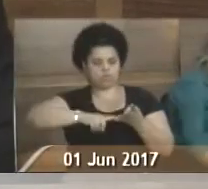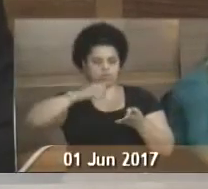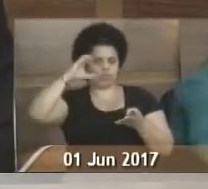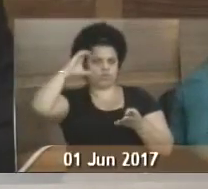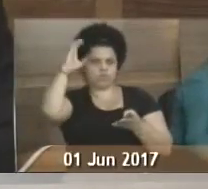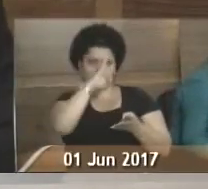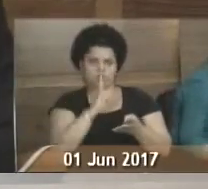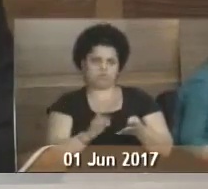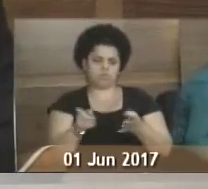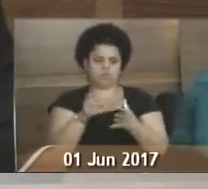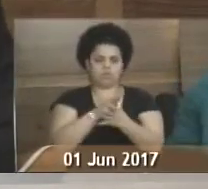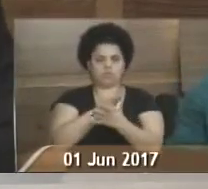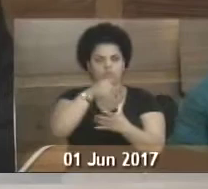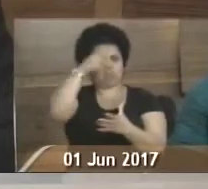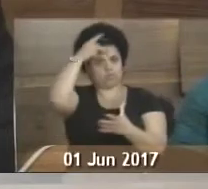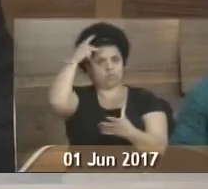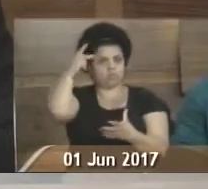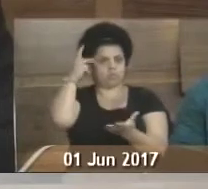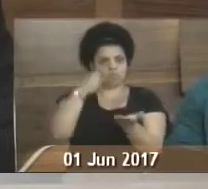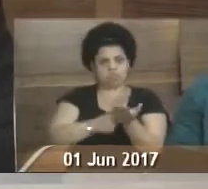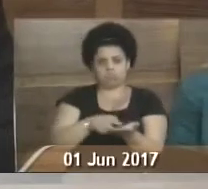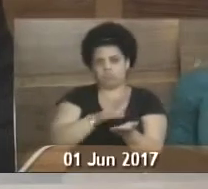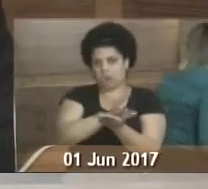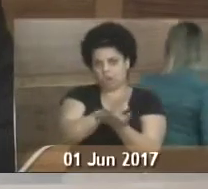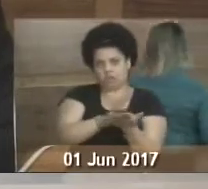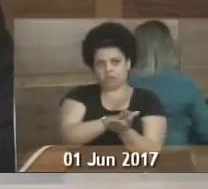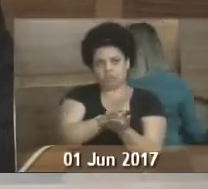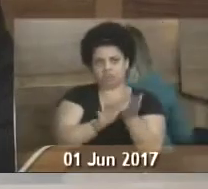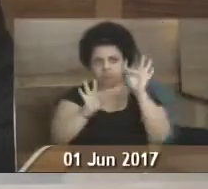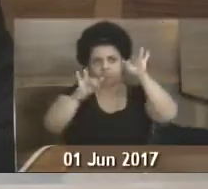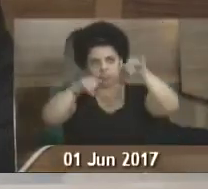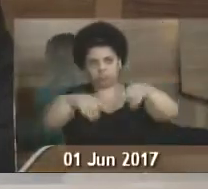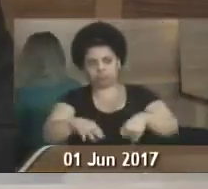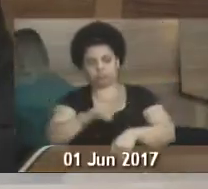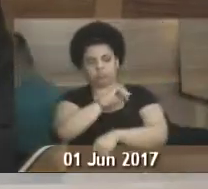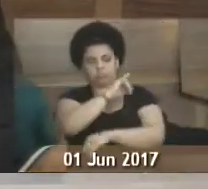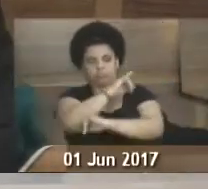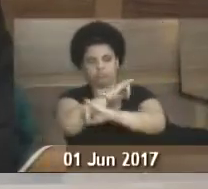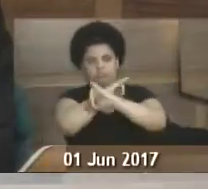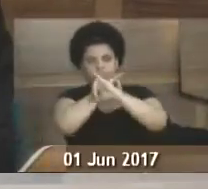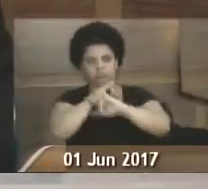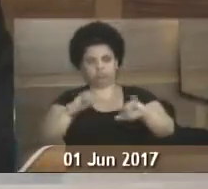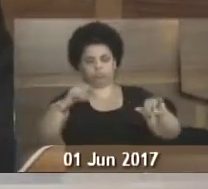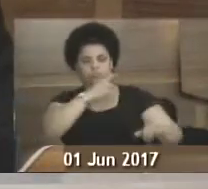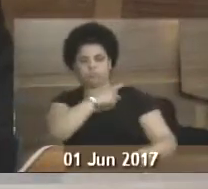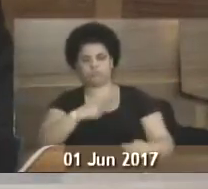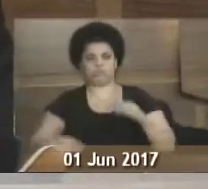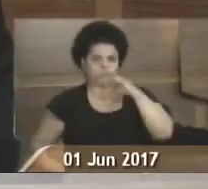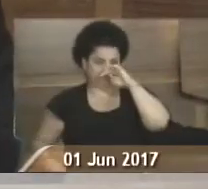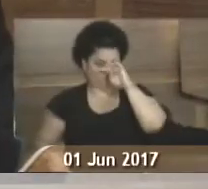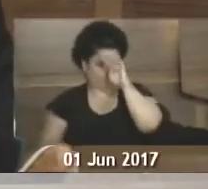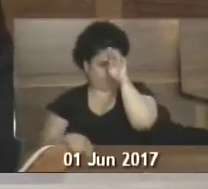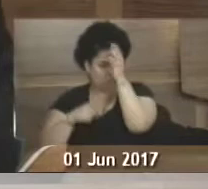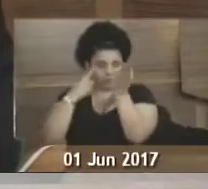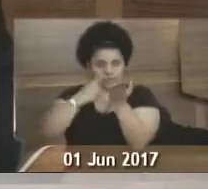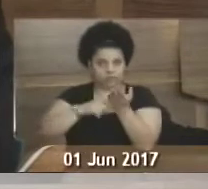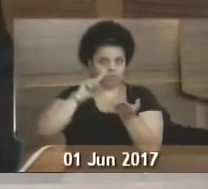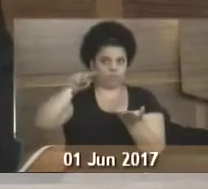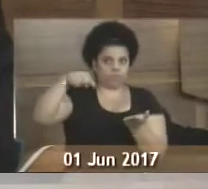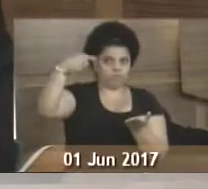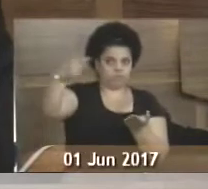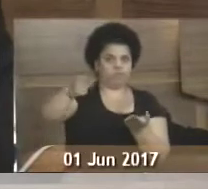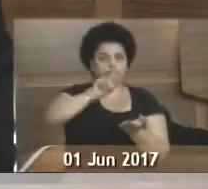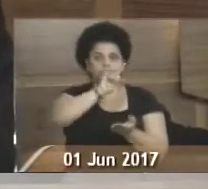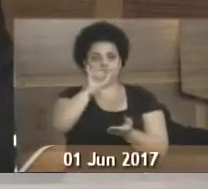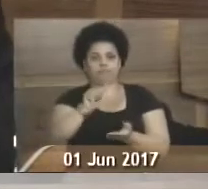Brasil e Camu. Nada mais havendo a tratar, o senhor presidente deu por encerrada a presente sessão, designando a próxima